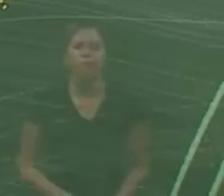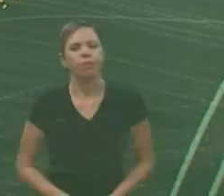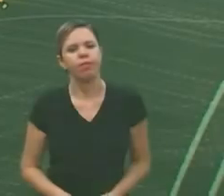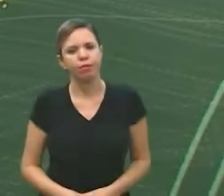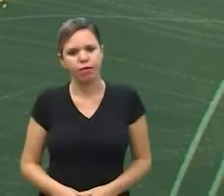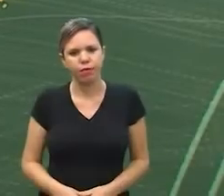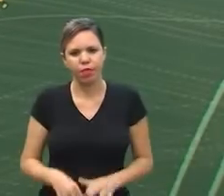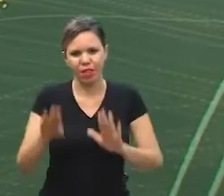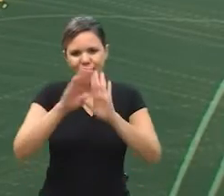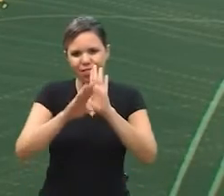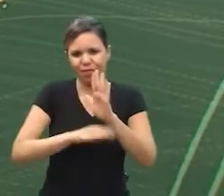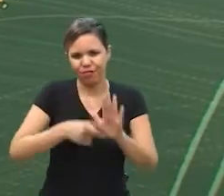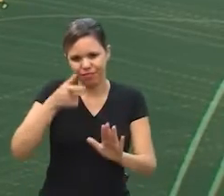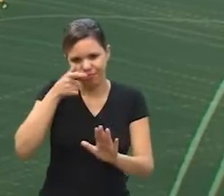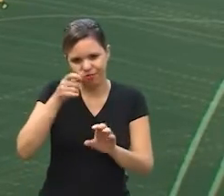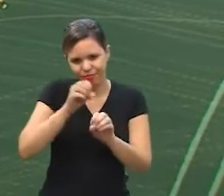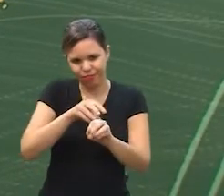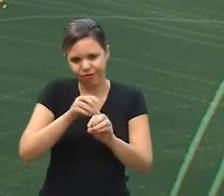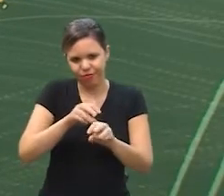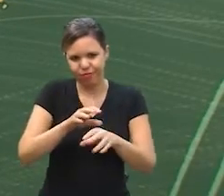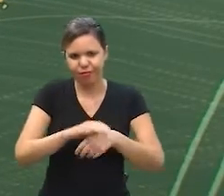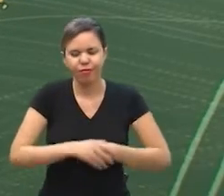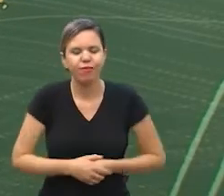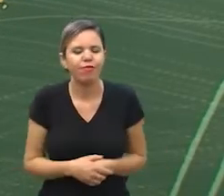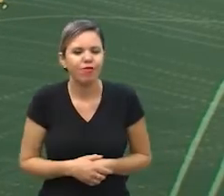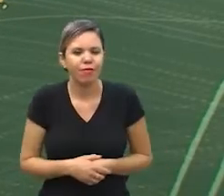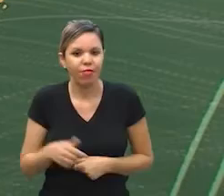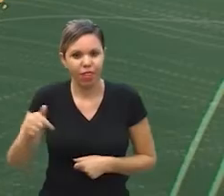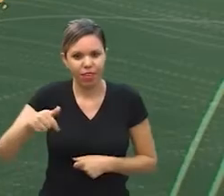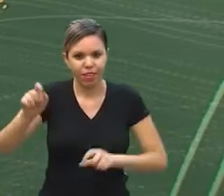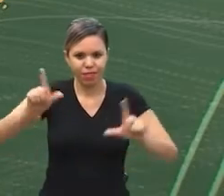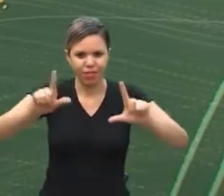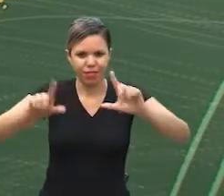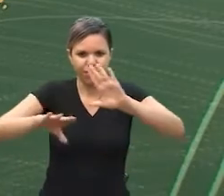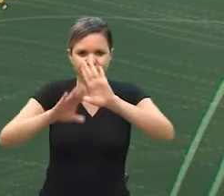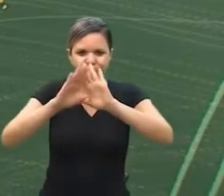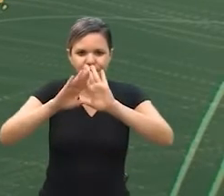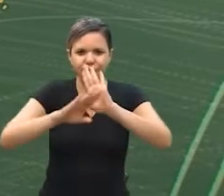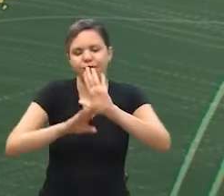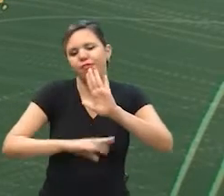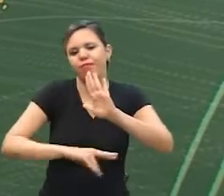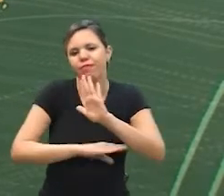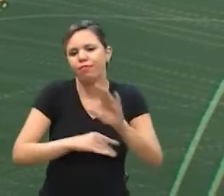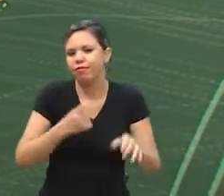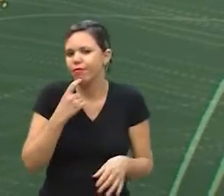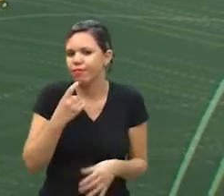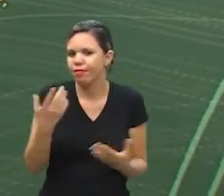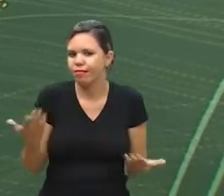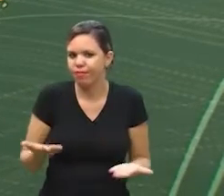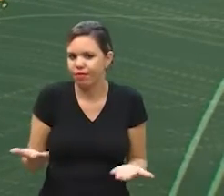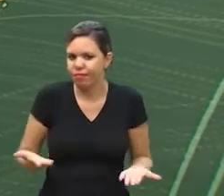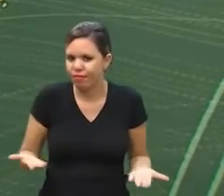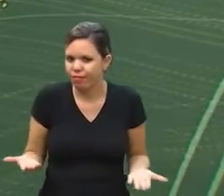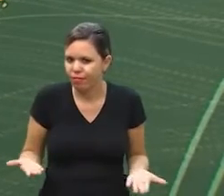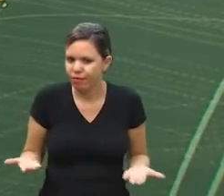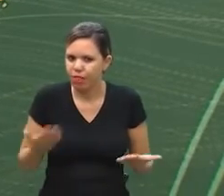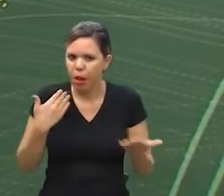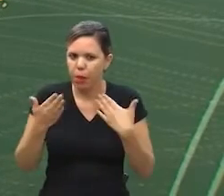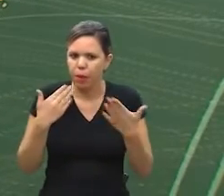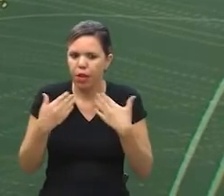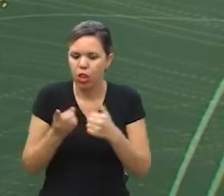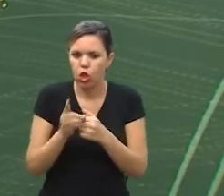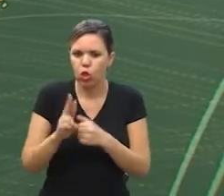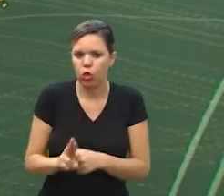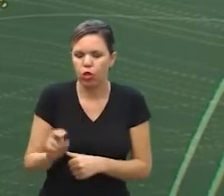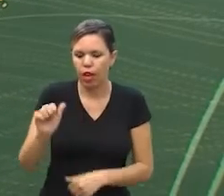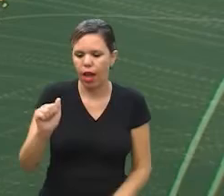bom é o quadro de olho na educação aqui na tela da TV Câmara Campinas e hoje a gente vai bater um papo com